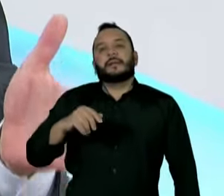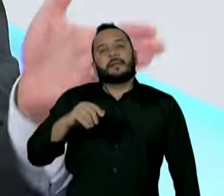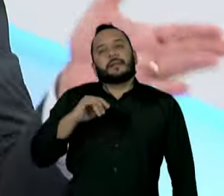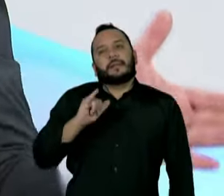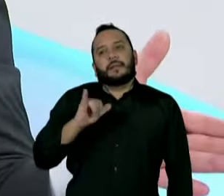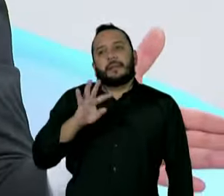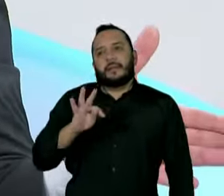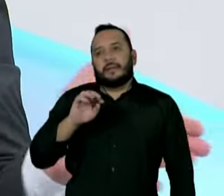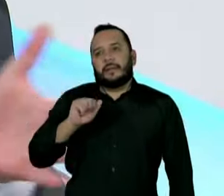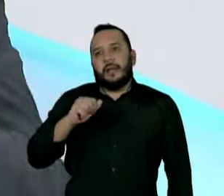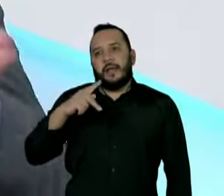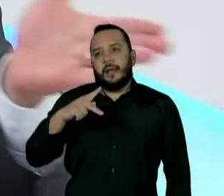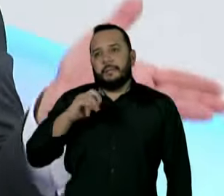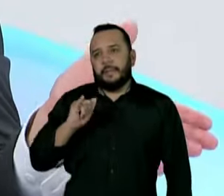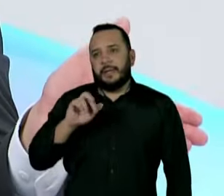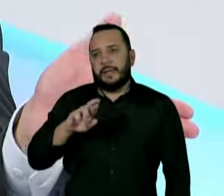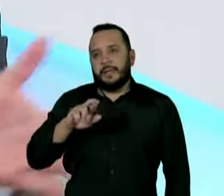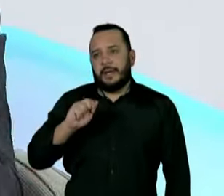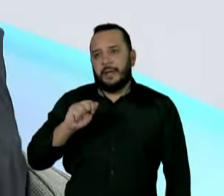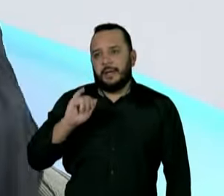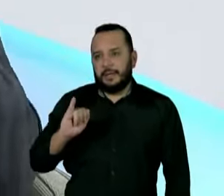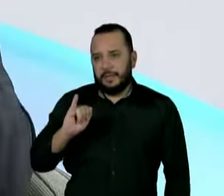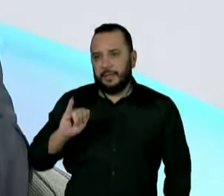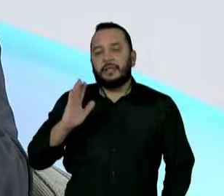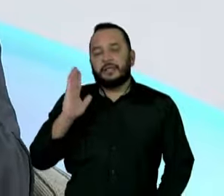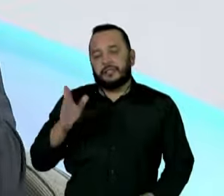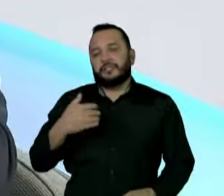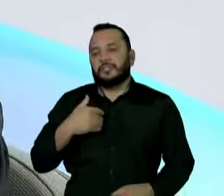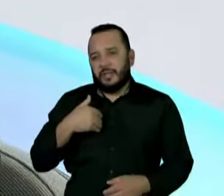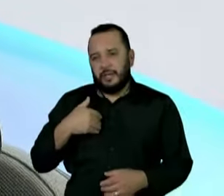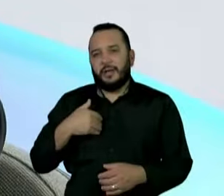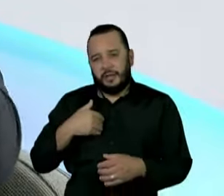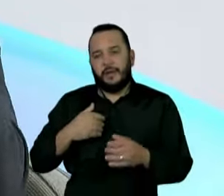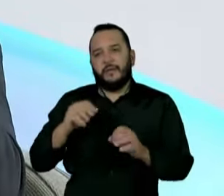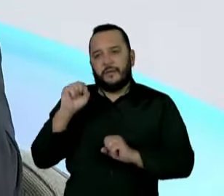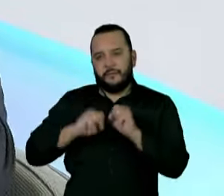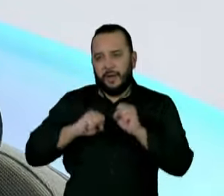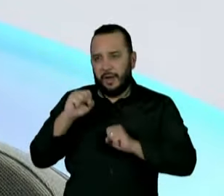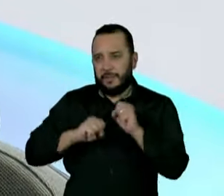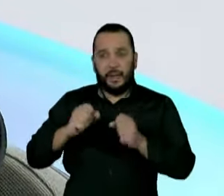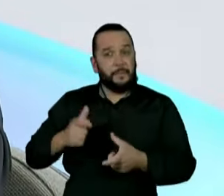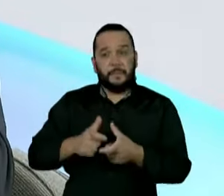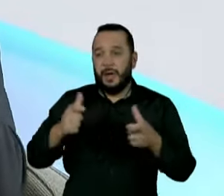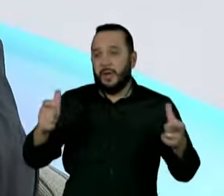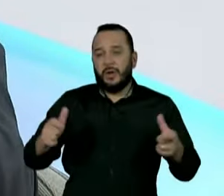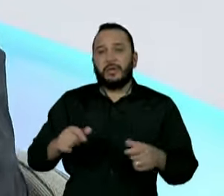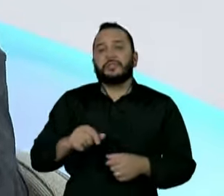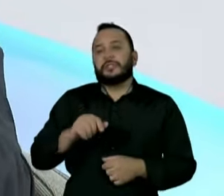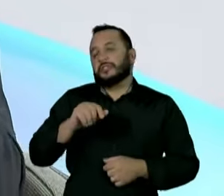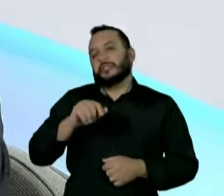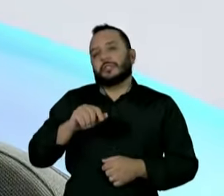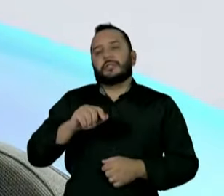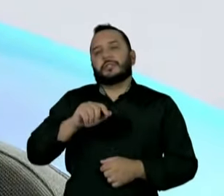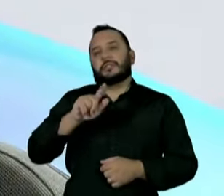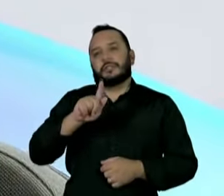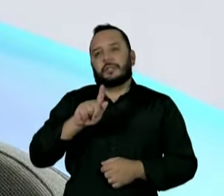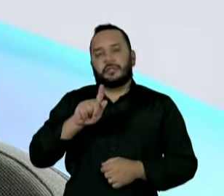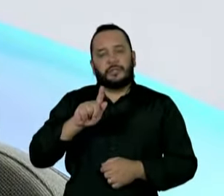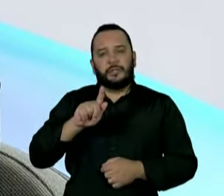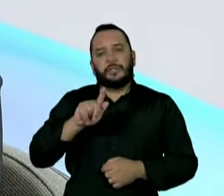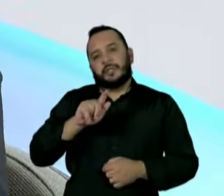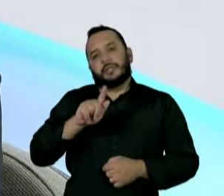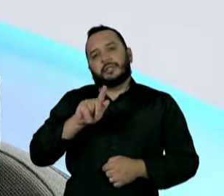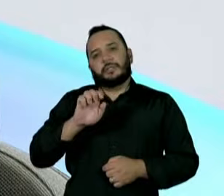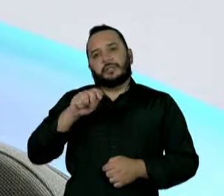produtor de gengibre do América do Sul? Então, o Estado é um Estado compartimentado em pequenos